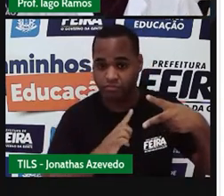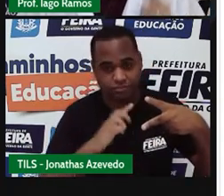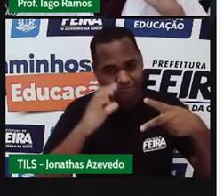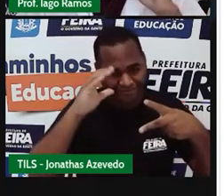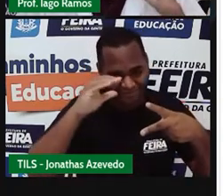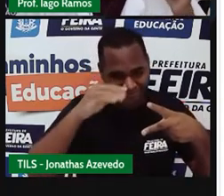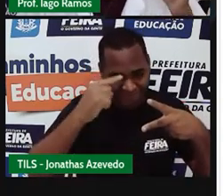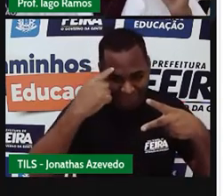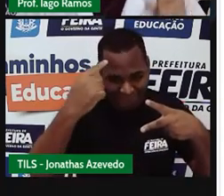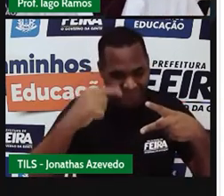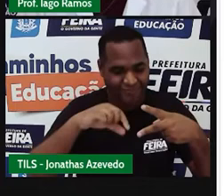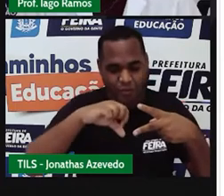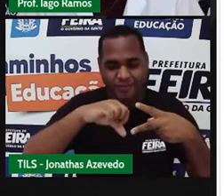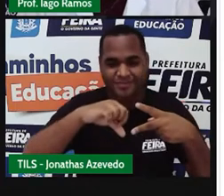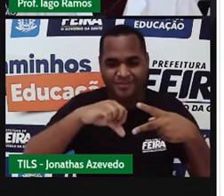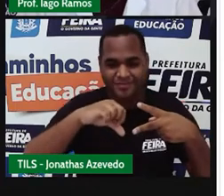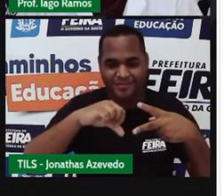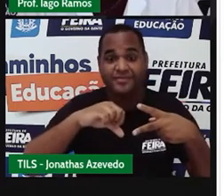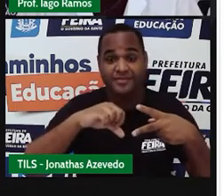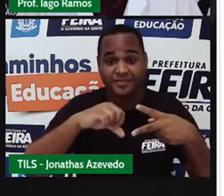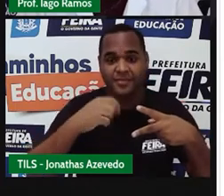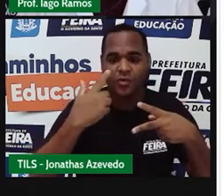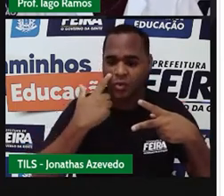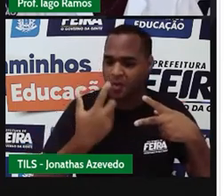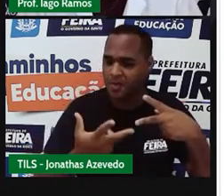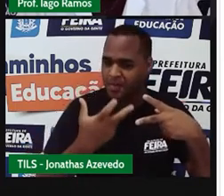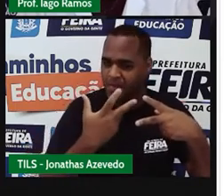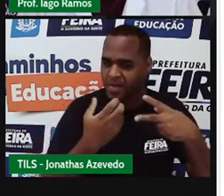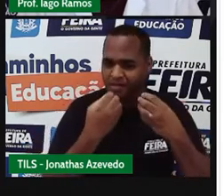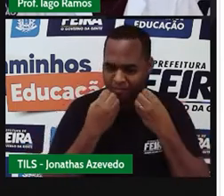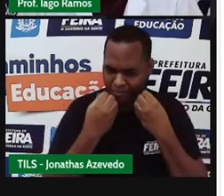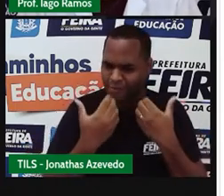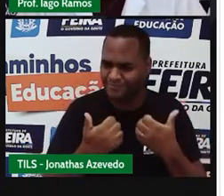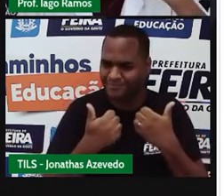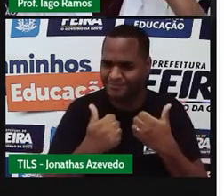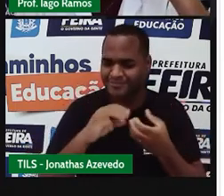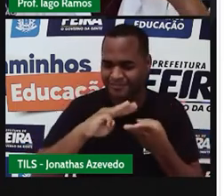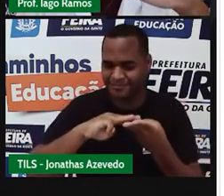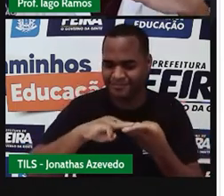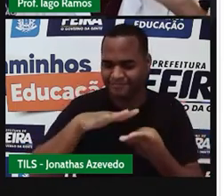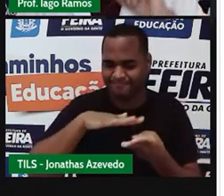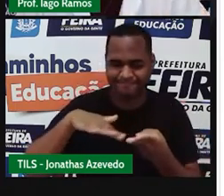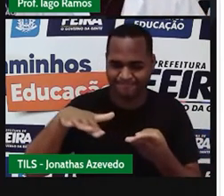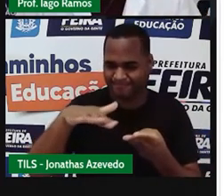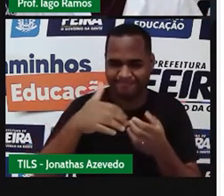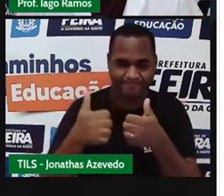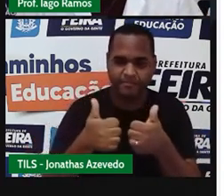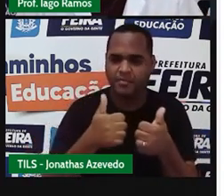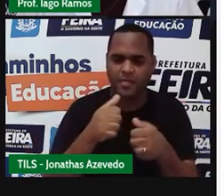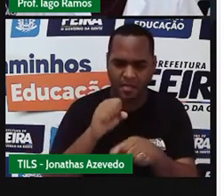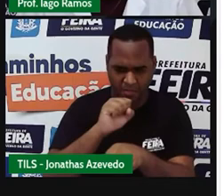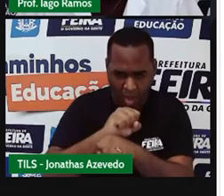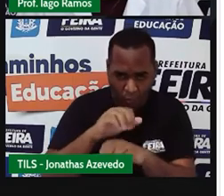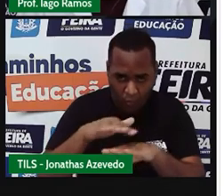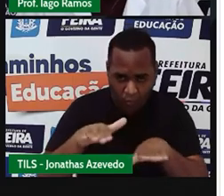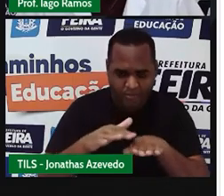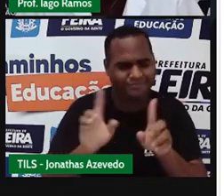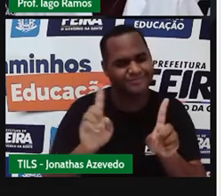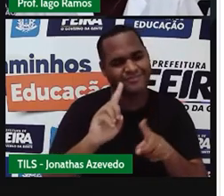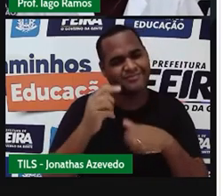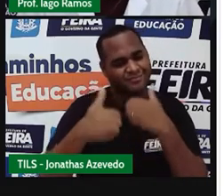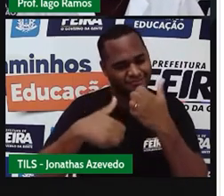de 9, que faz a gente perceber que a matemática é uma coisa bacana. Certo? Mas não parou por aqui, não. Olha só.